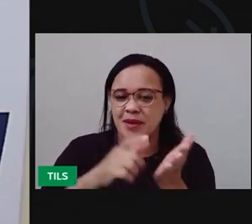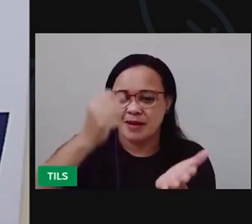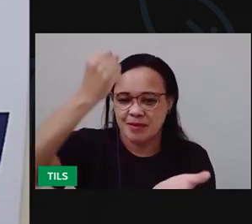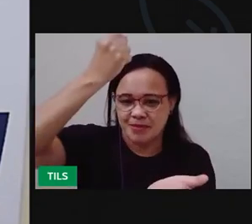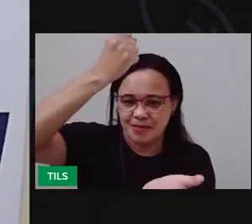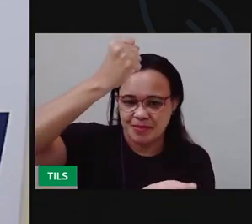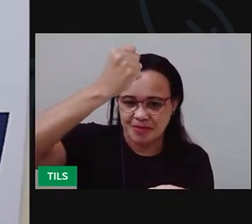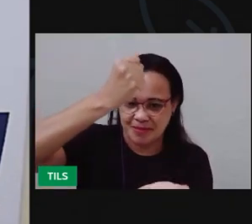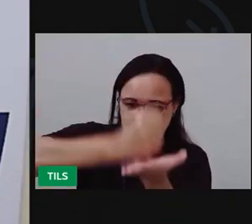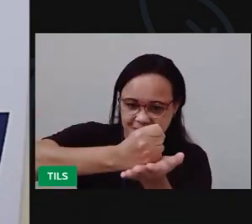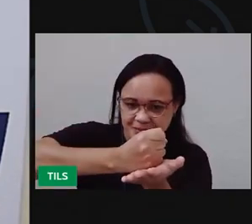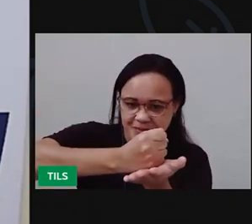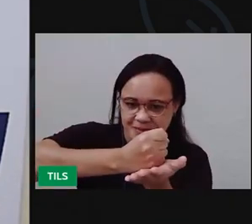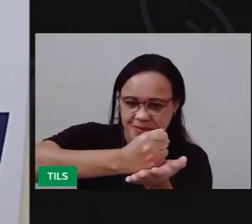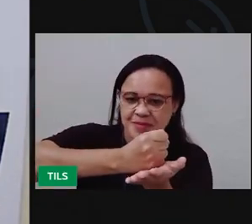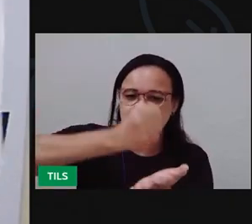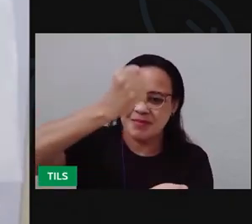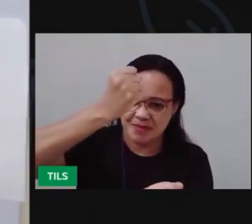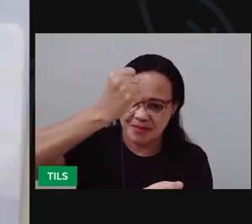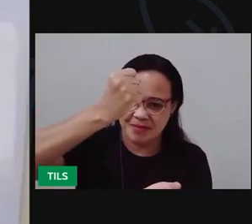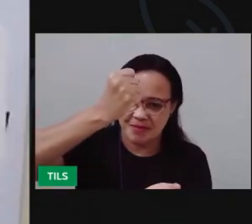pegar ela e colocar aqui, ó.